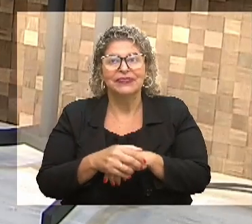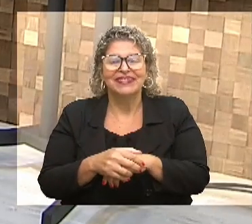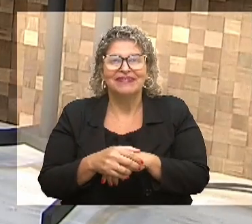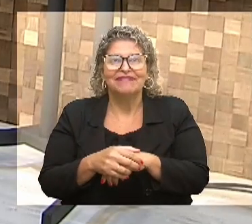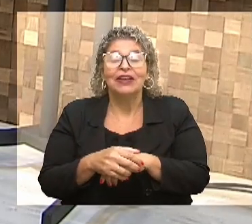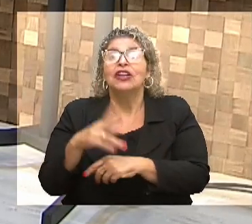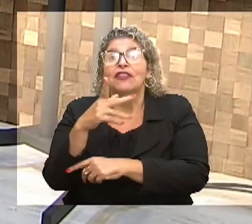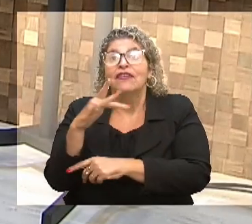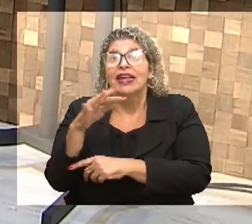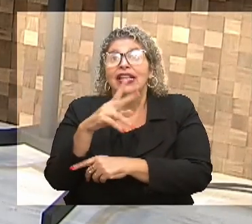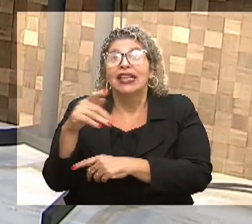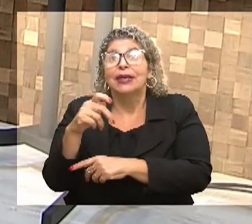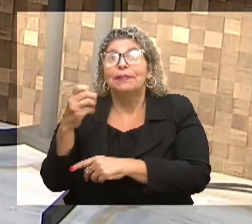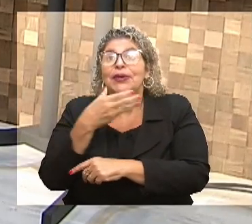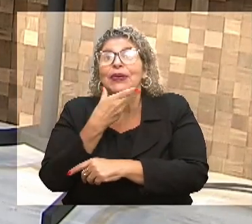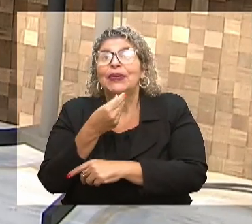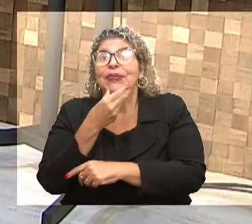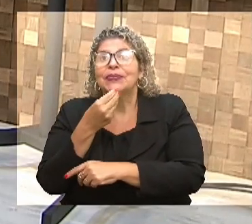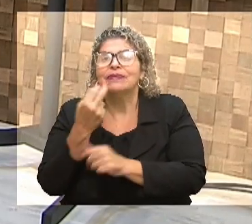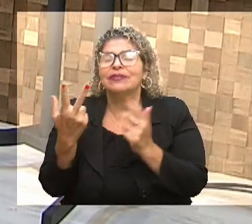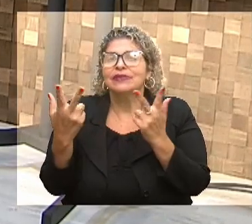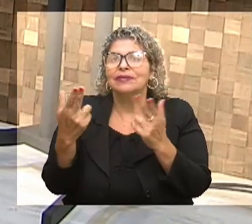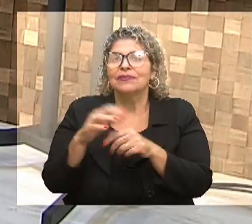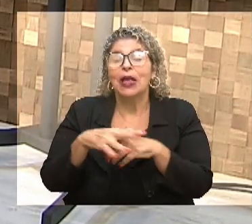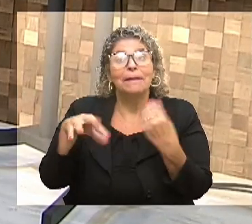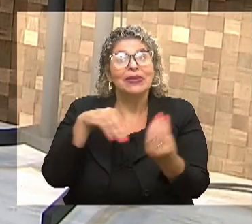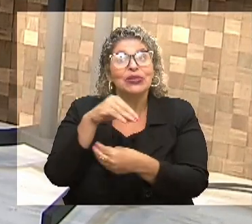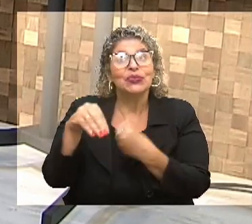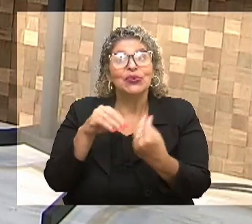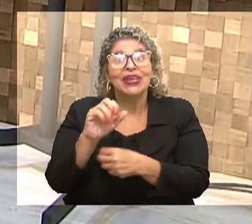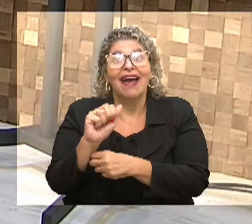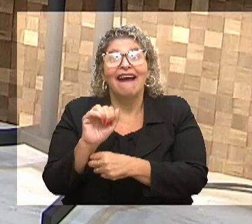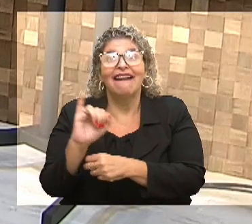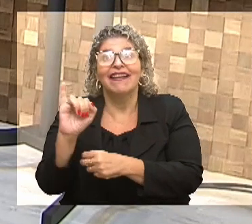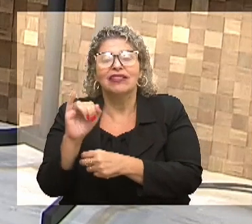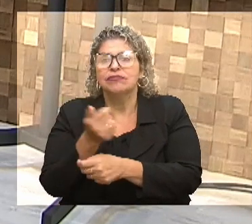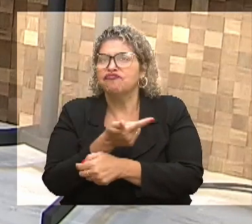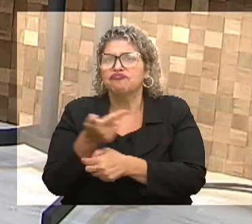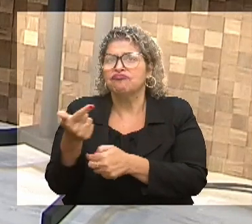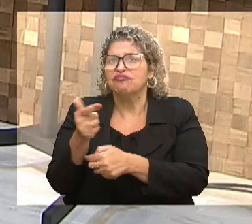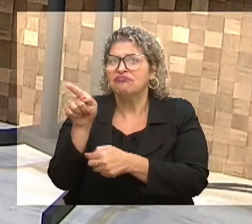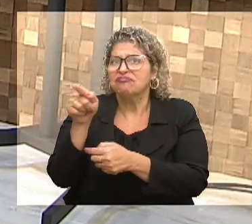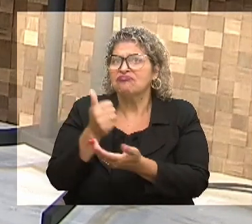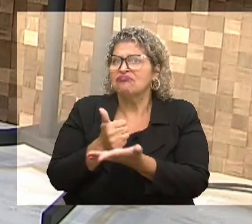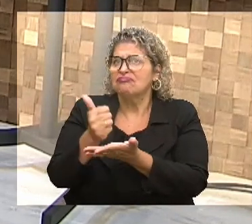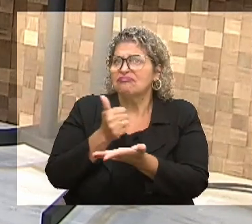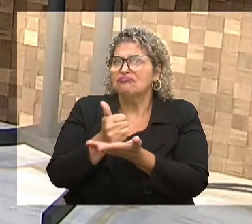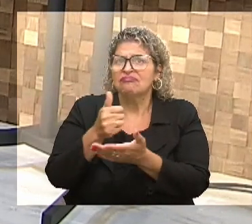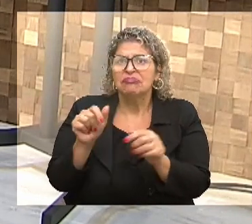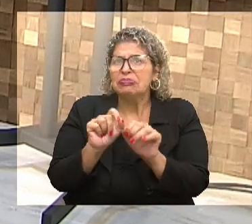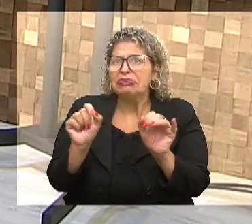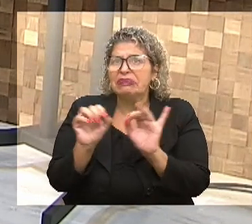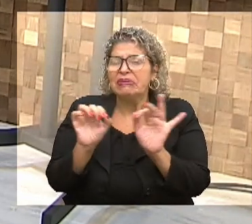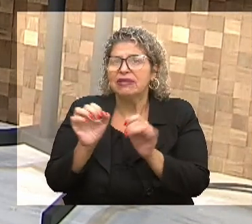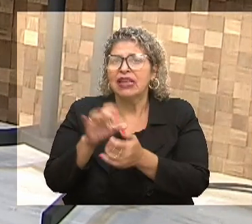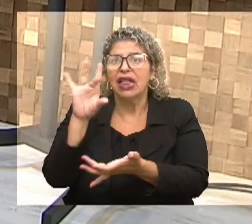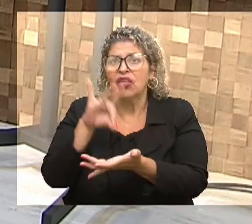Felipe, assim como a Misturaí, vocês também não têm esse apoio oficial,